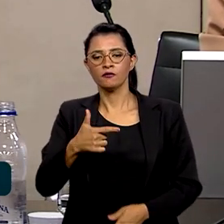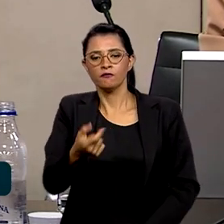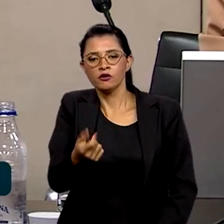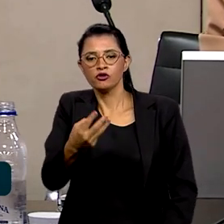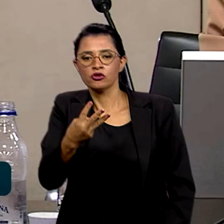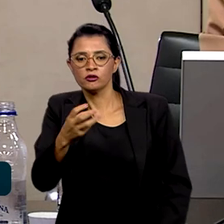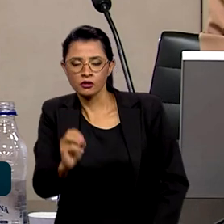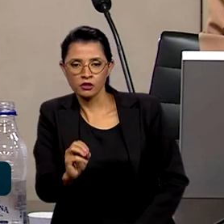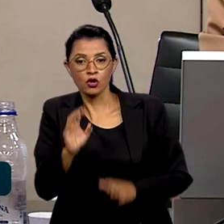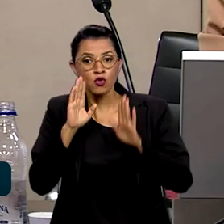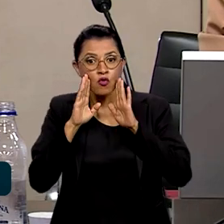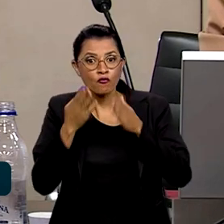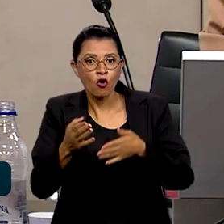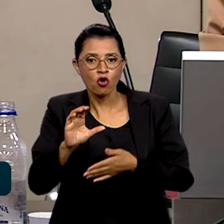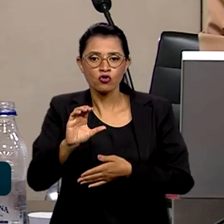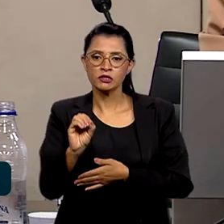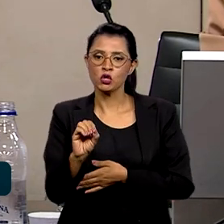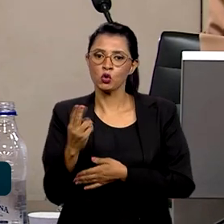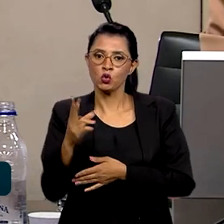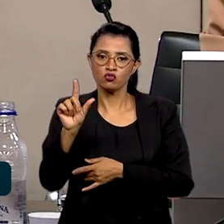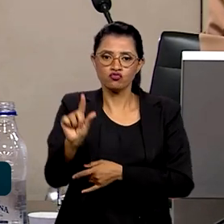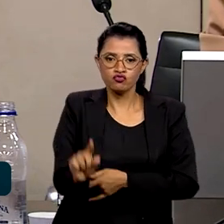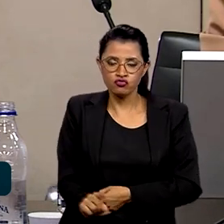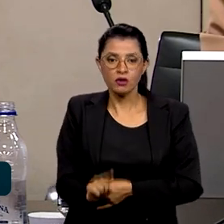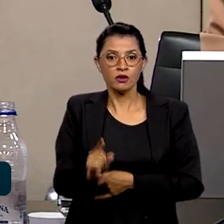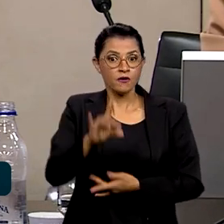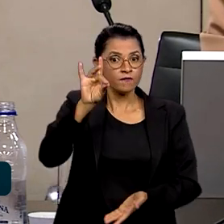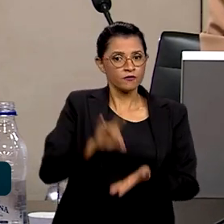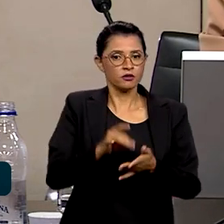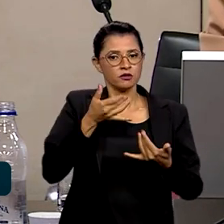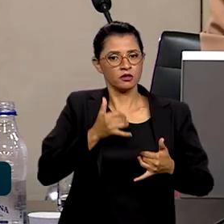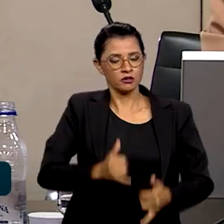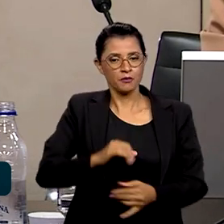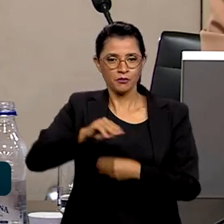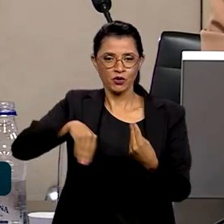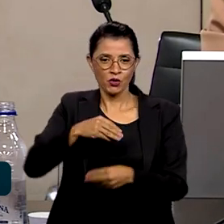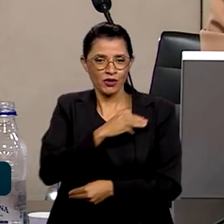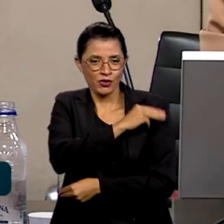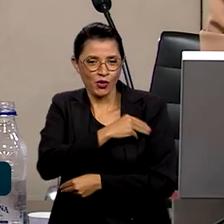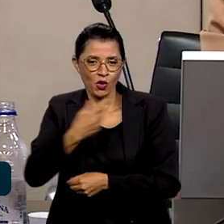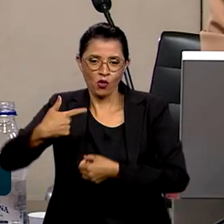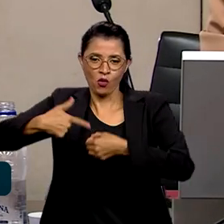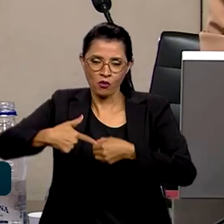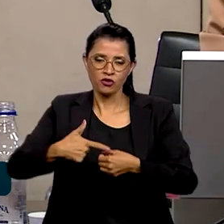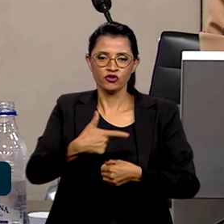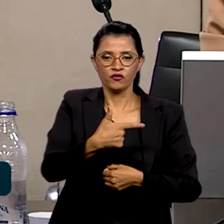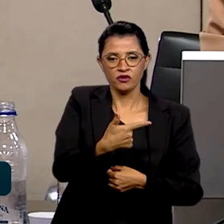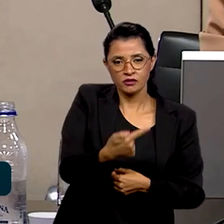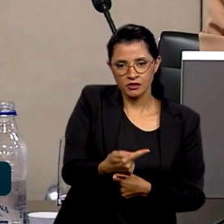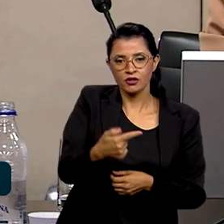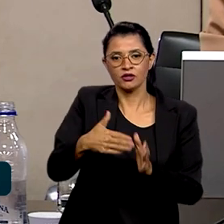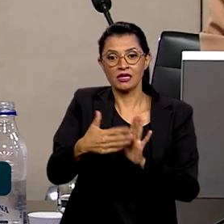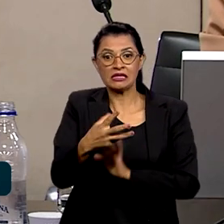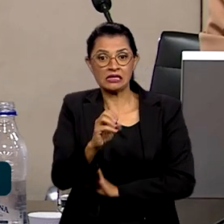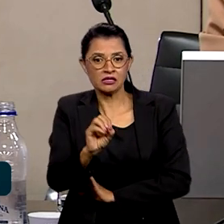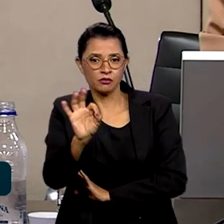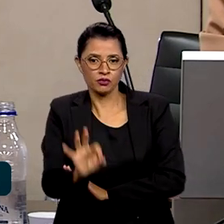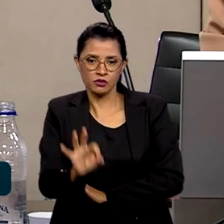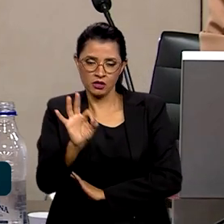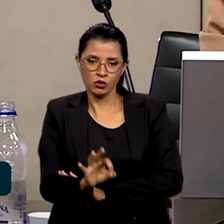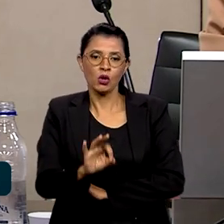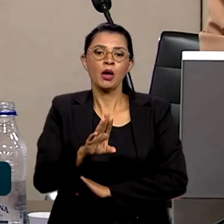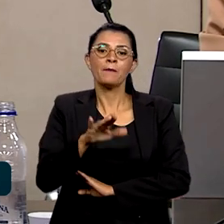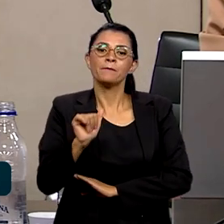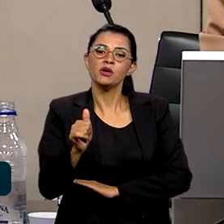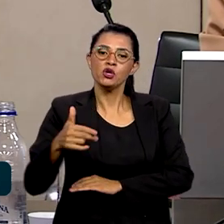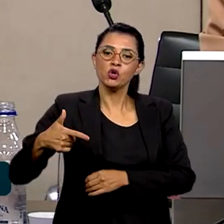descarbonização e na eficiência energética, com o aumento da mistura do etanol na gasolina de 27% para 30%, aumento do biodiesel